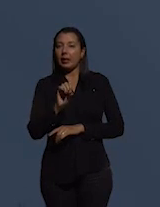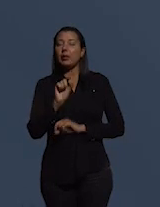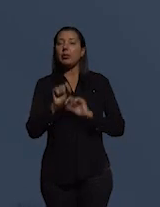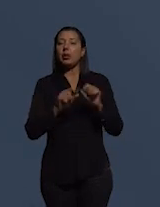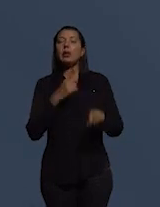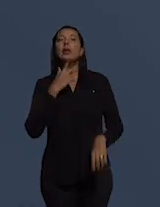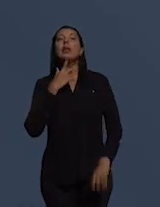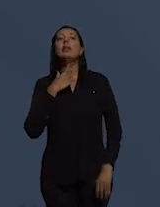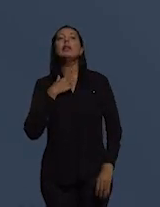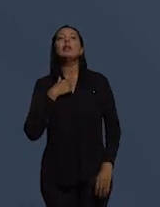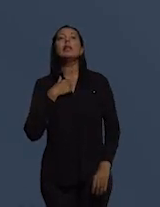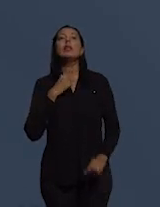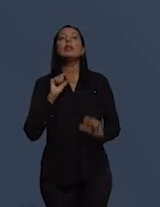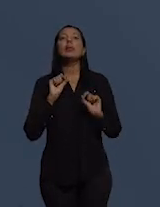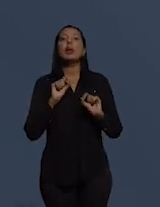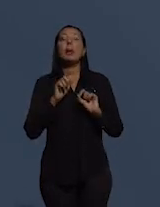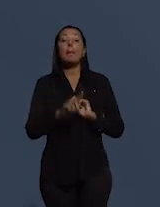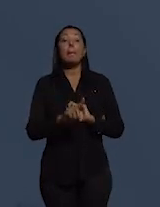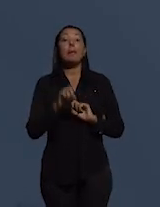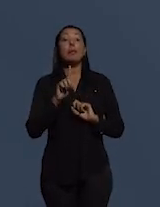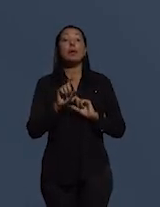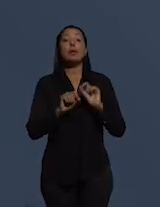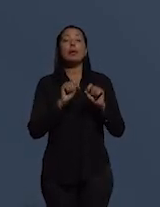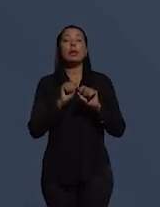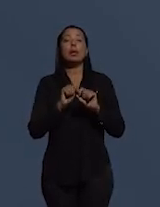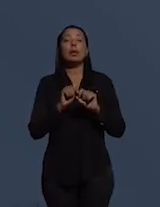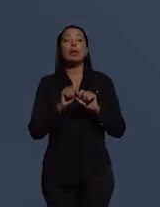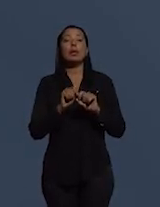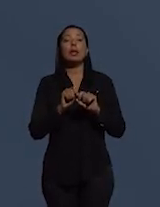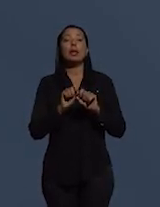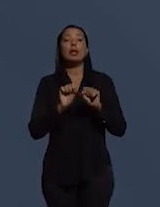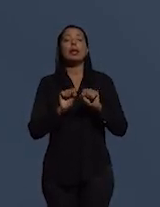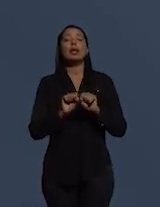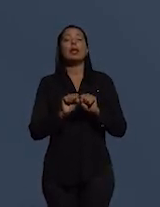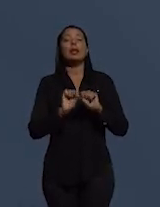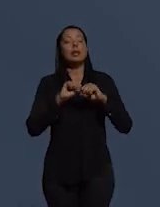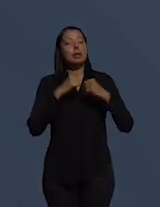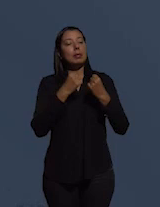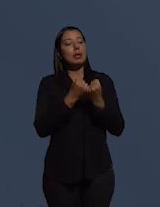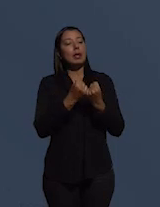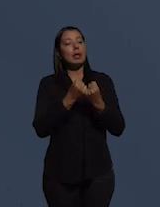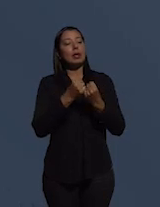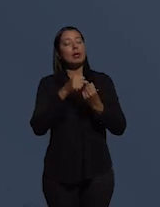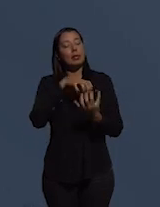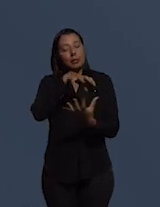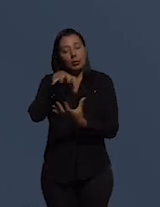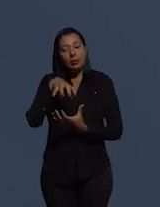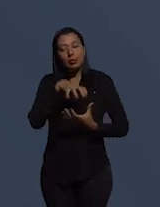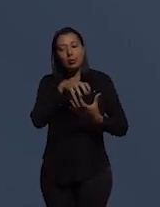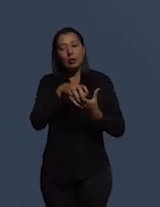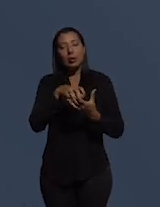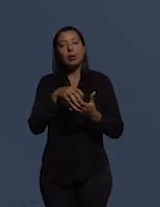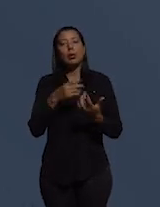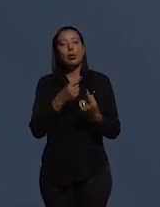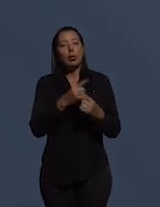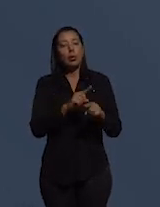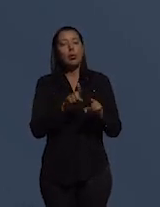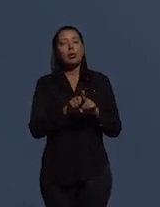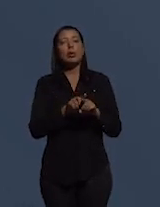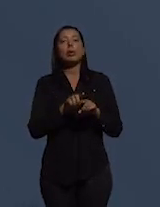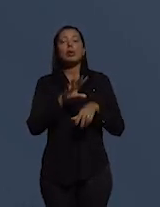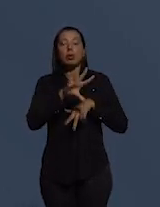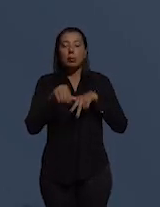desejo que esse seja o primeiro seminário internacional de enfrentamento à corrupção no Brasil e que sirva de ponto de